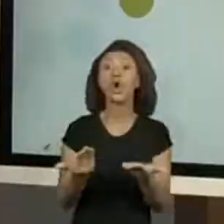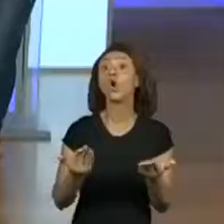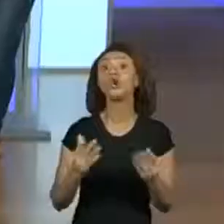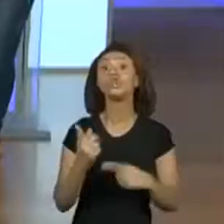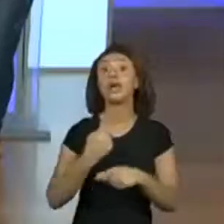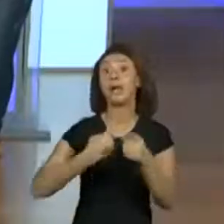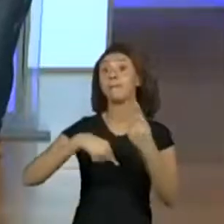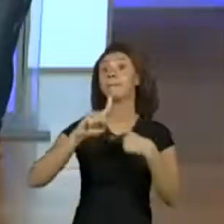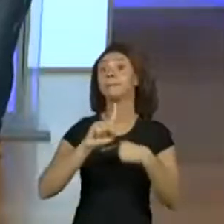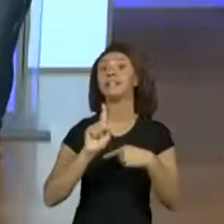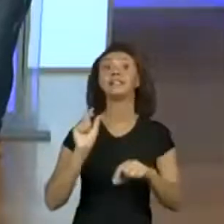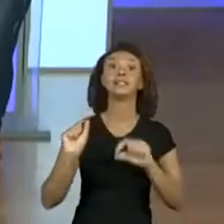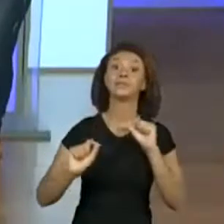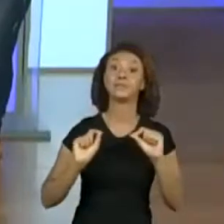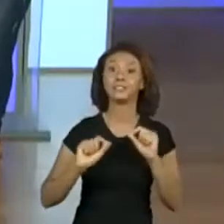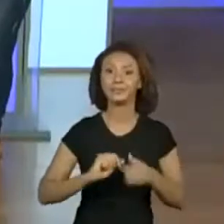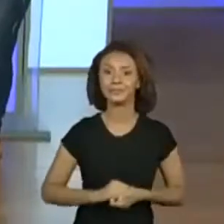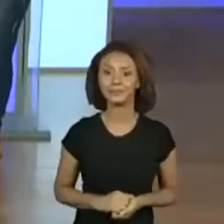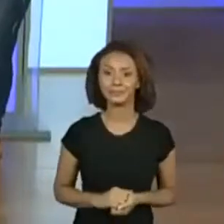dia.